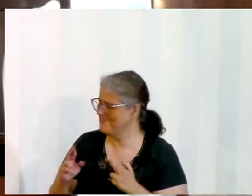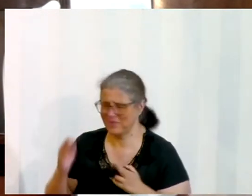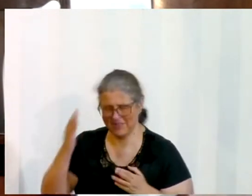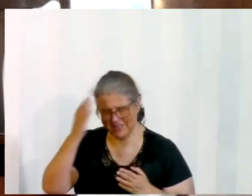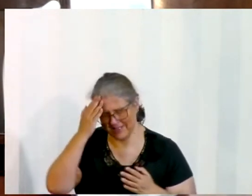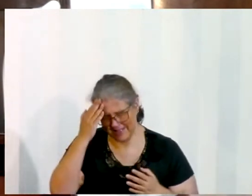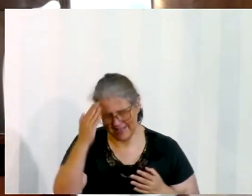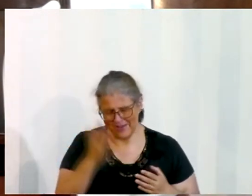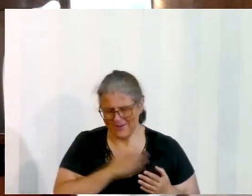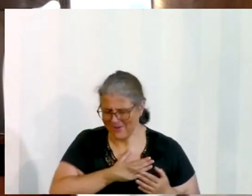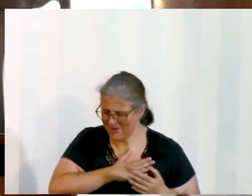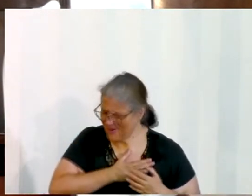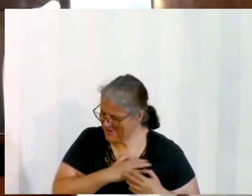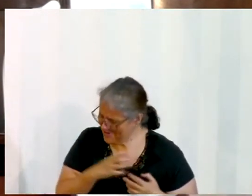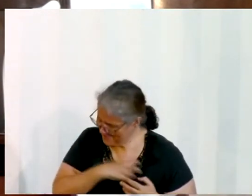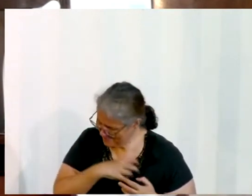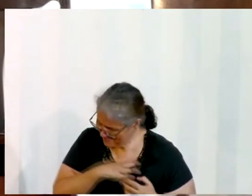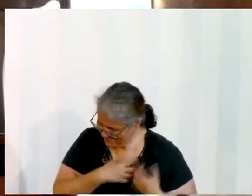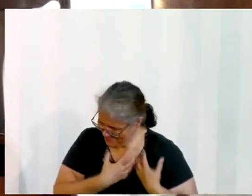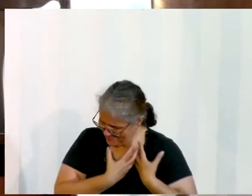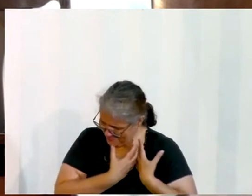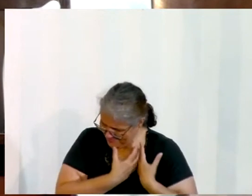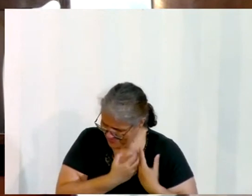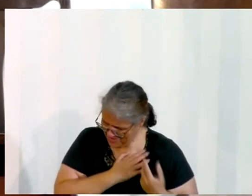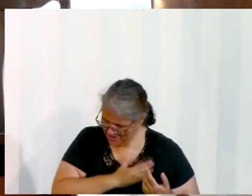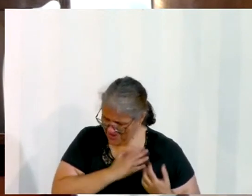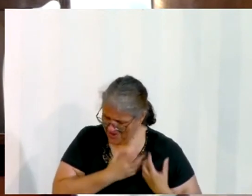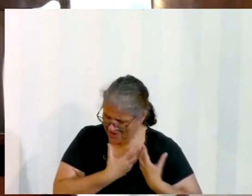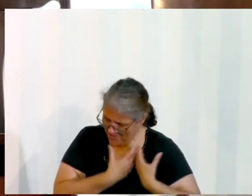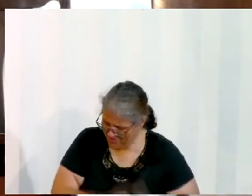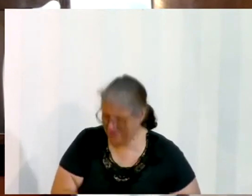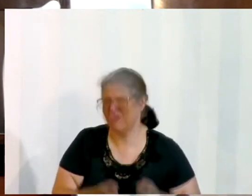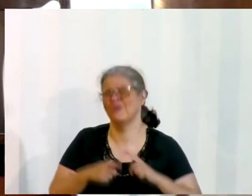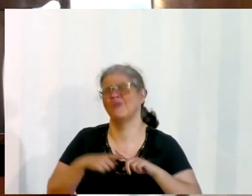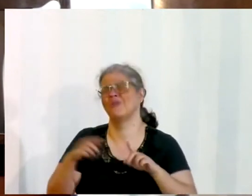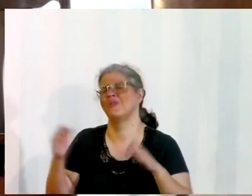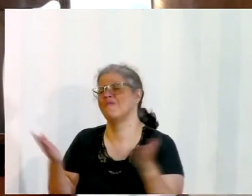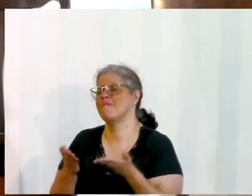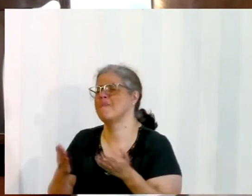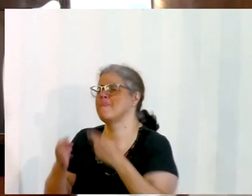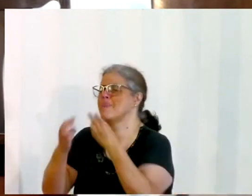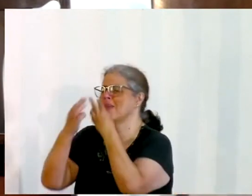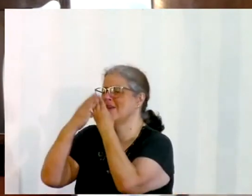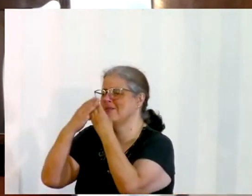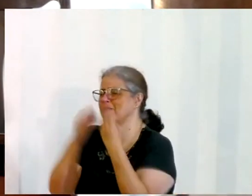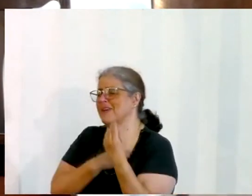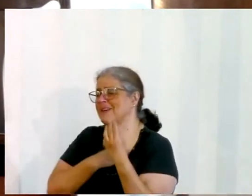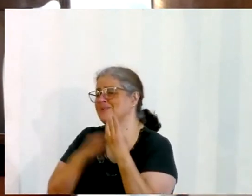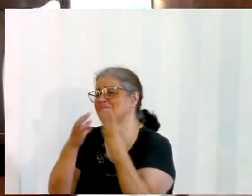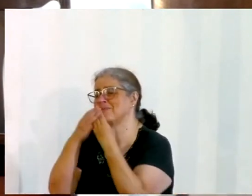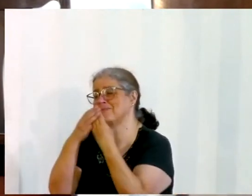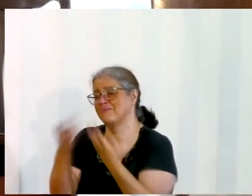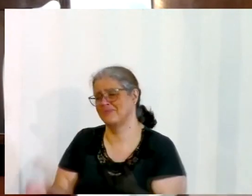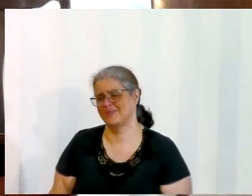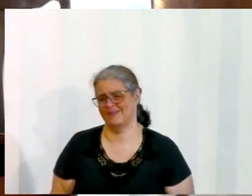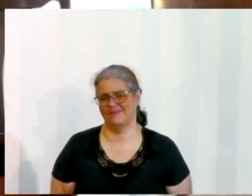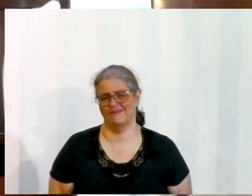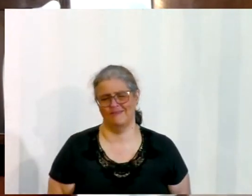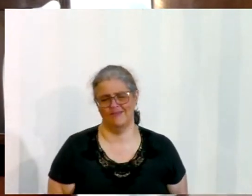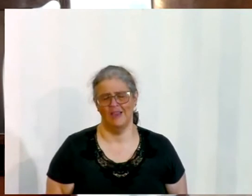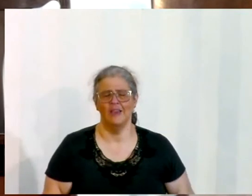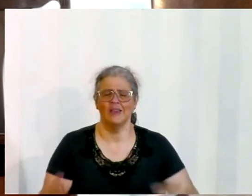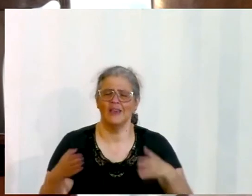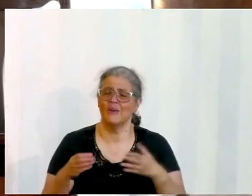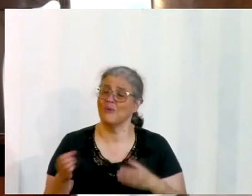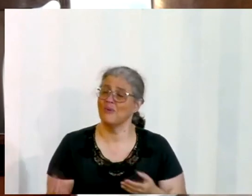tempo de quebrantamento, houve confissão de pecados, ó Senhor, que isso aconteça nos nossos dias também, Te